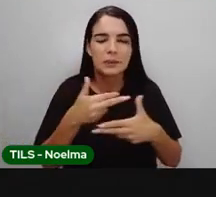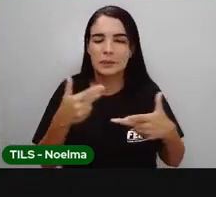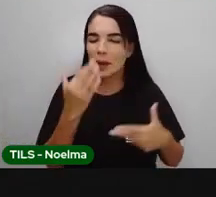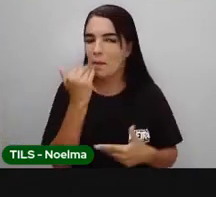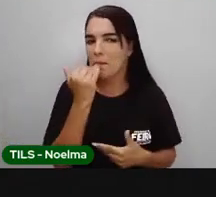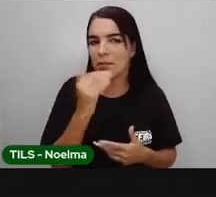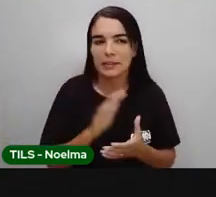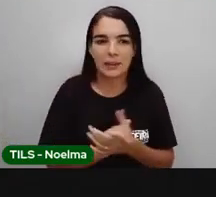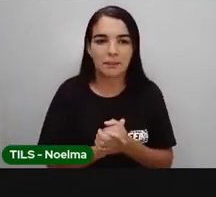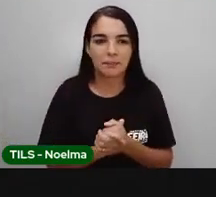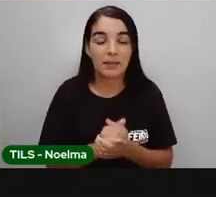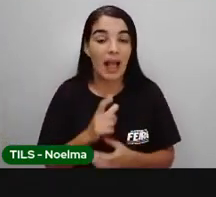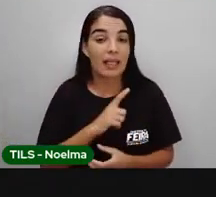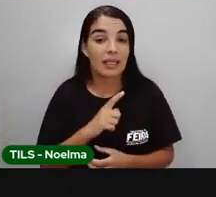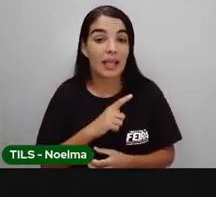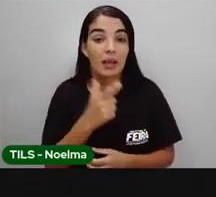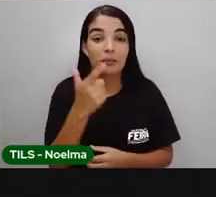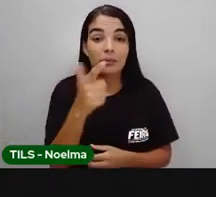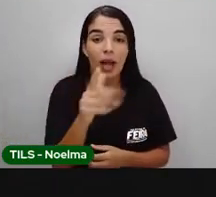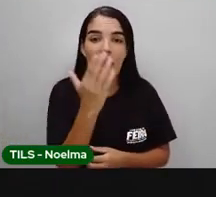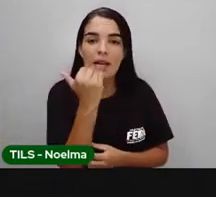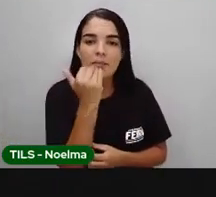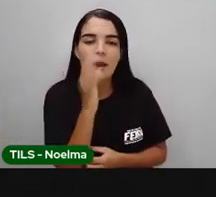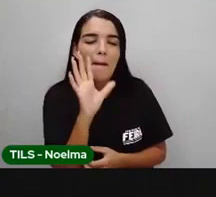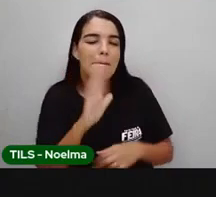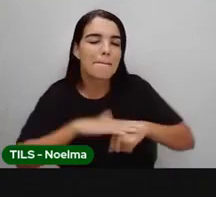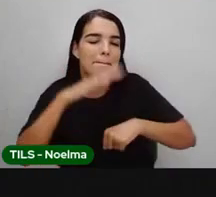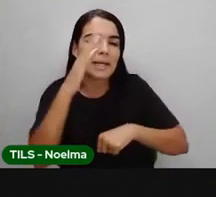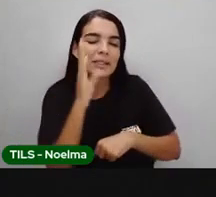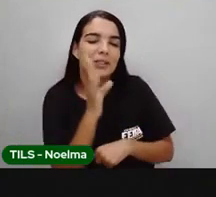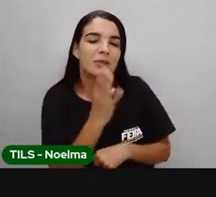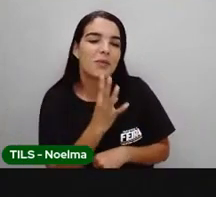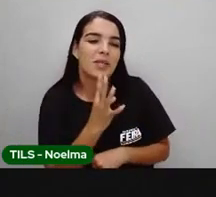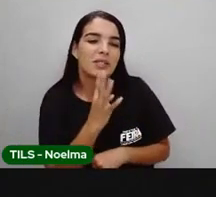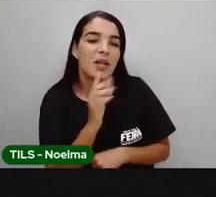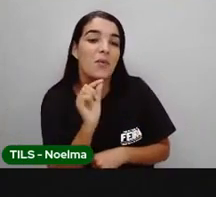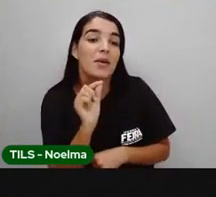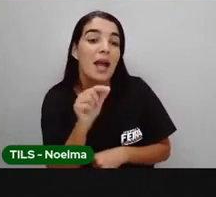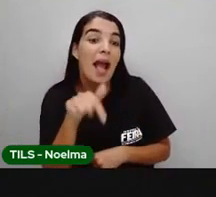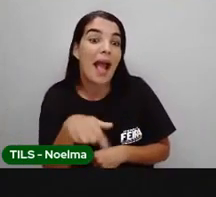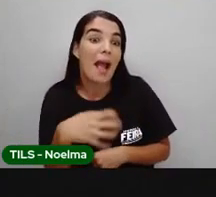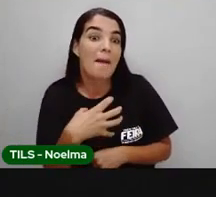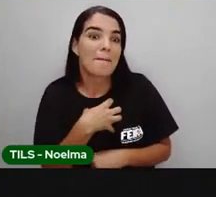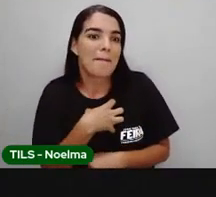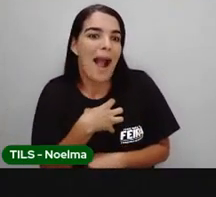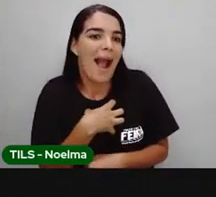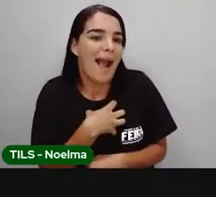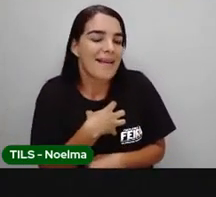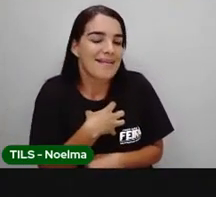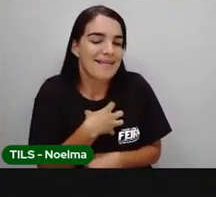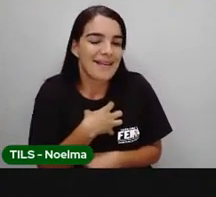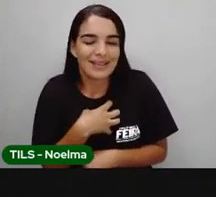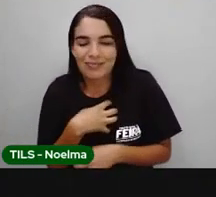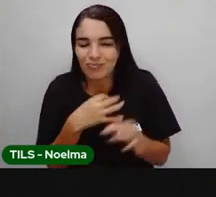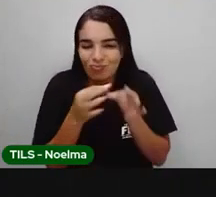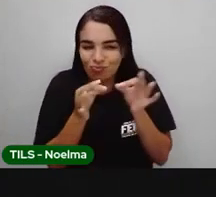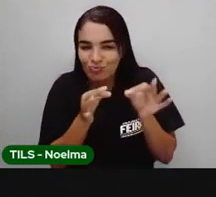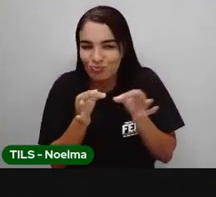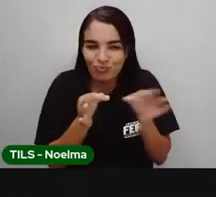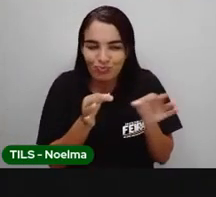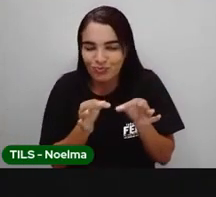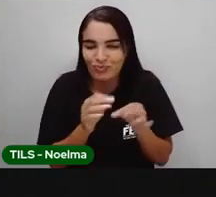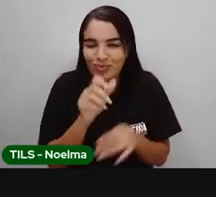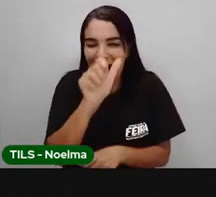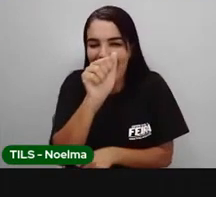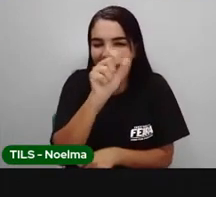Da culinária. Entretanto, os alimentos mais conhecidos são aqueles da culinária baiana, preparados com o